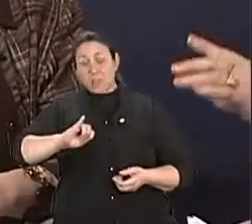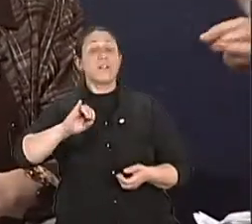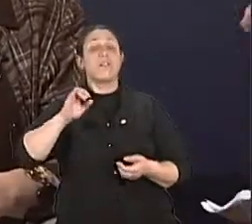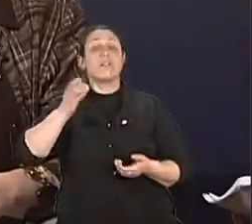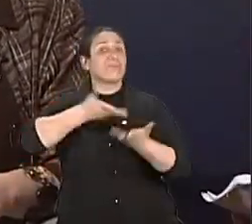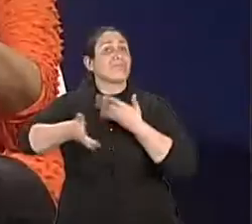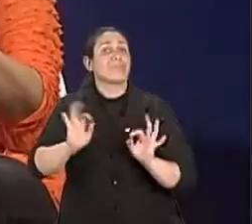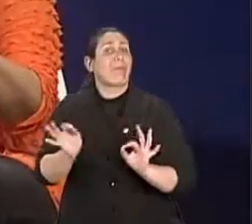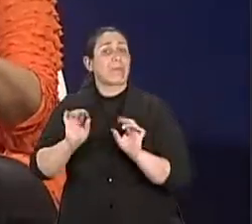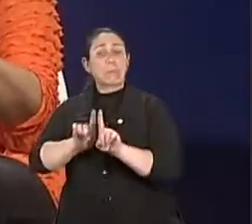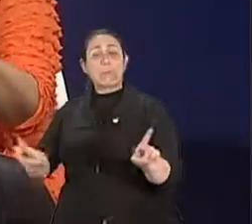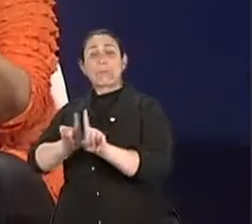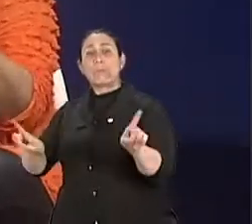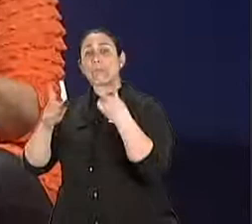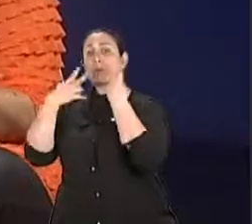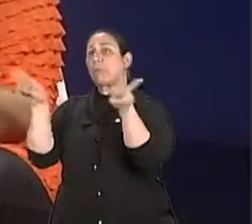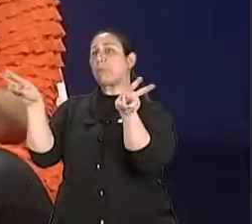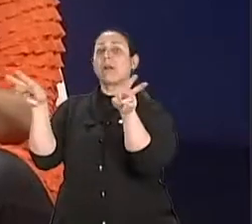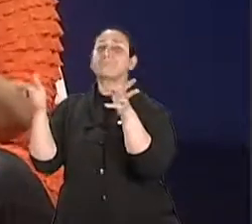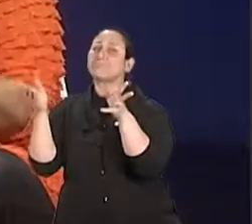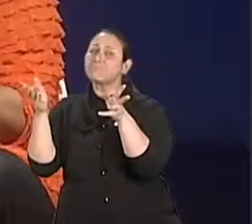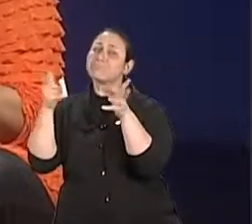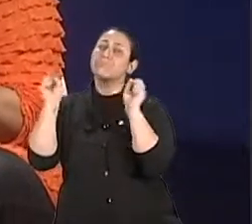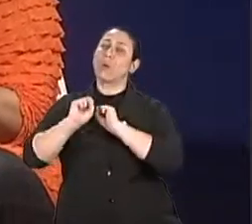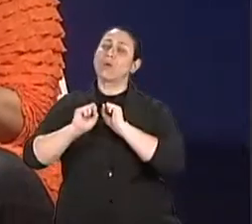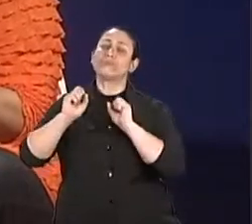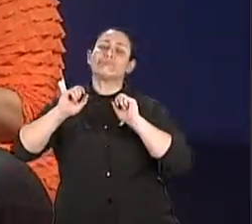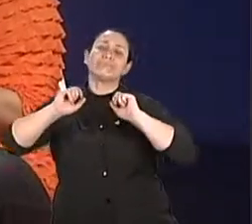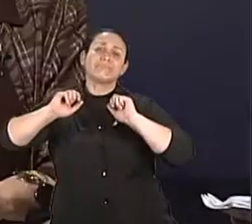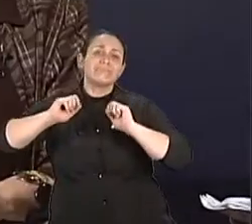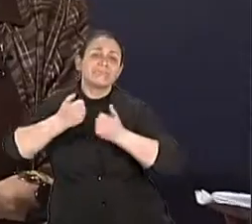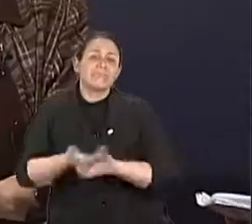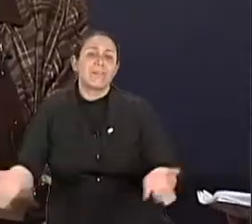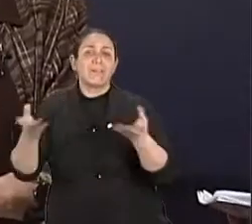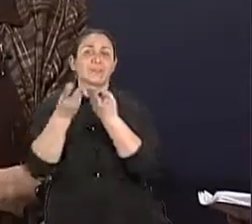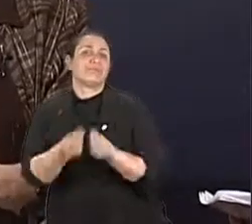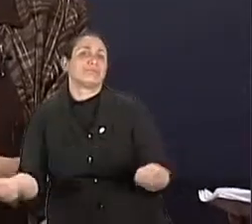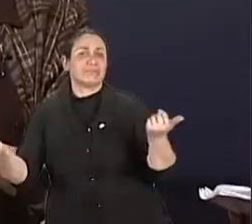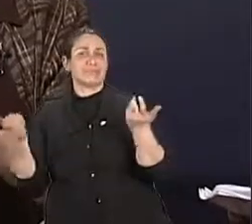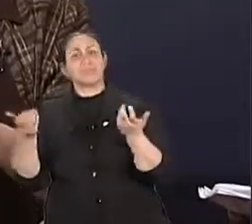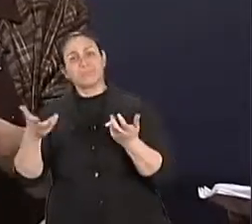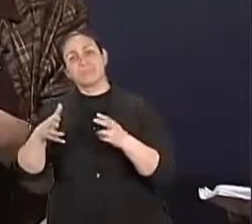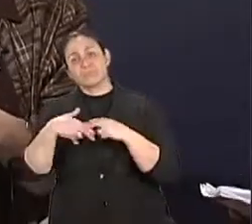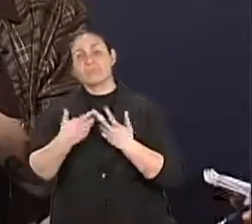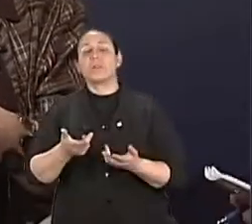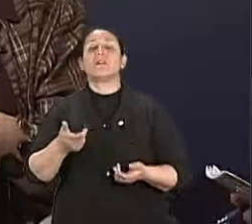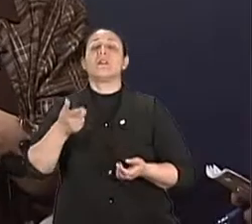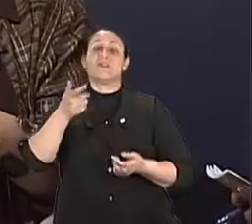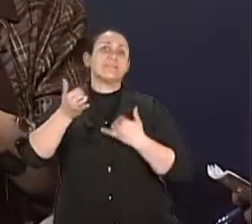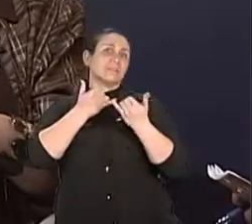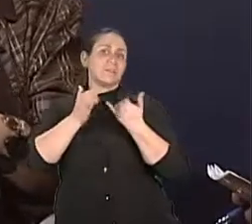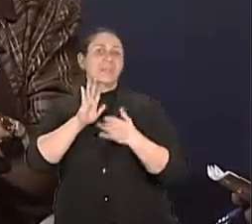ser feito. E vou chamar atenção, quando a gente não pode sozinho, a gente busca um especialista. Ah, é verdade. É evidente. Quando a